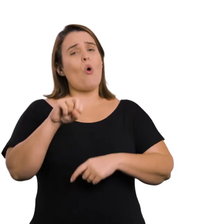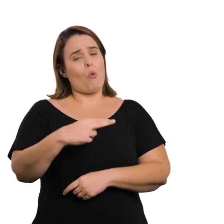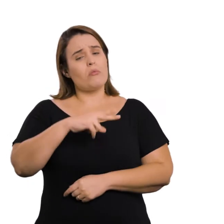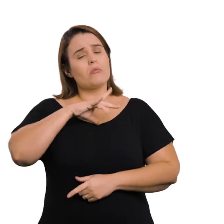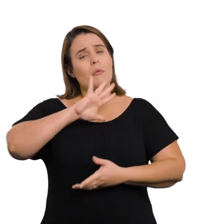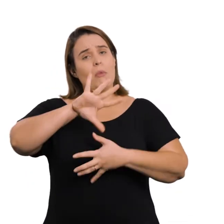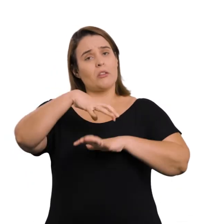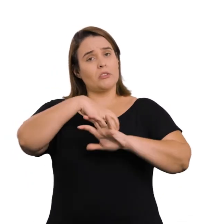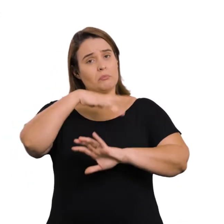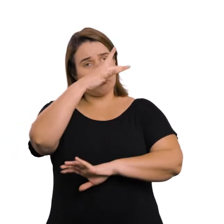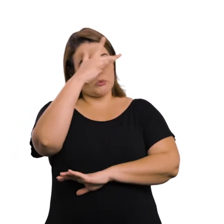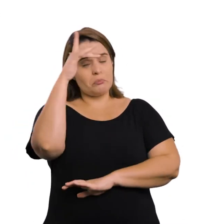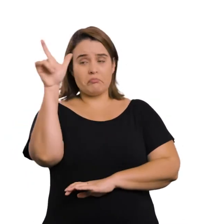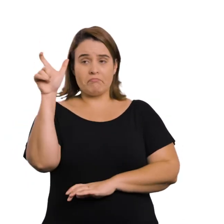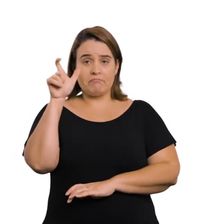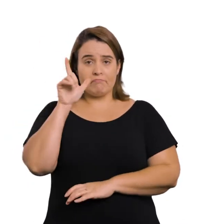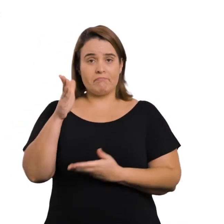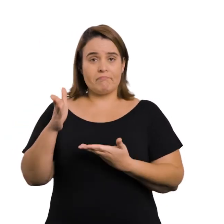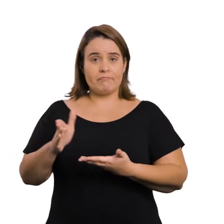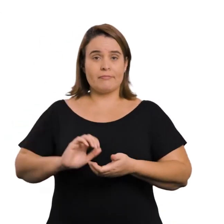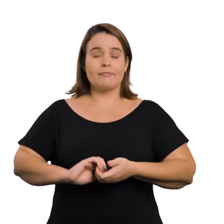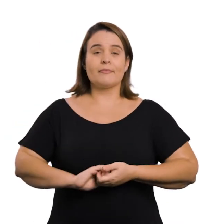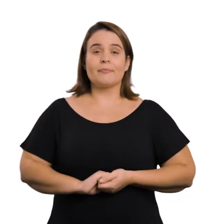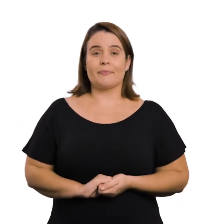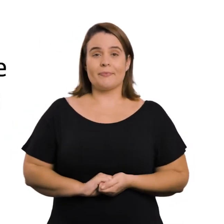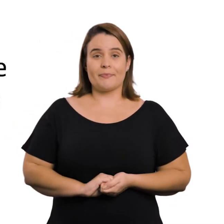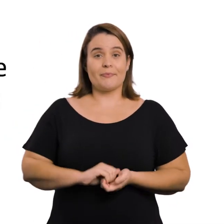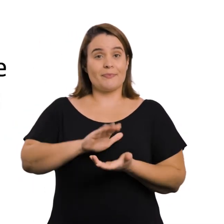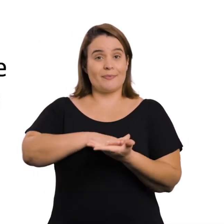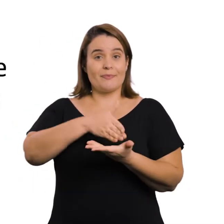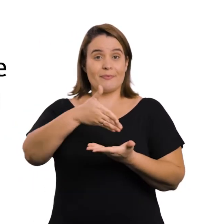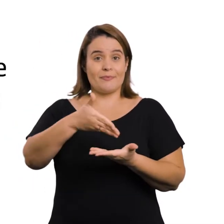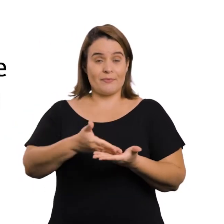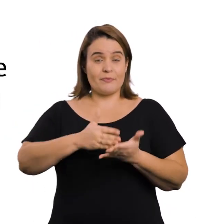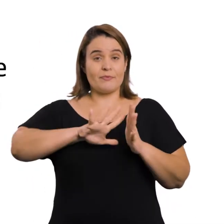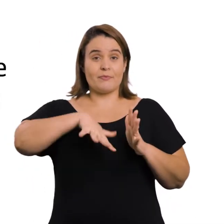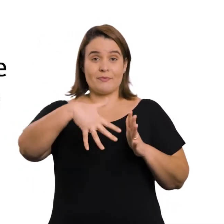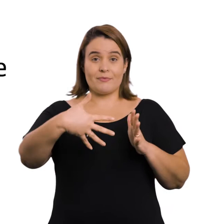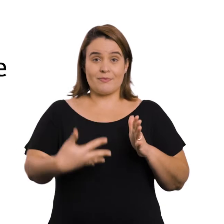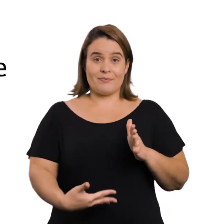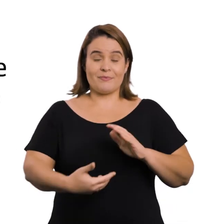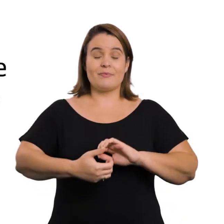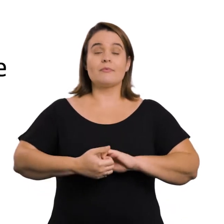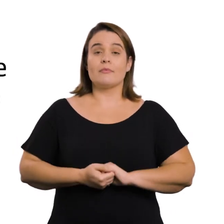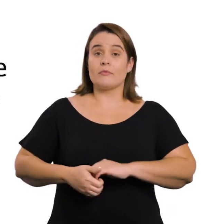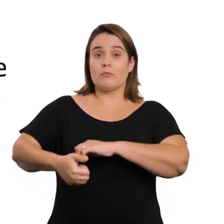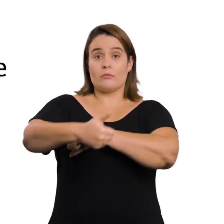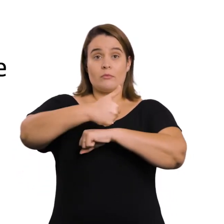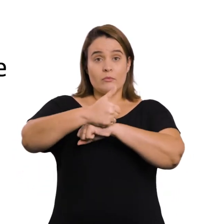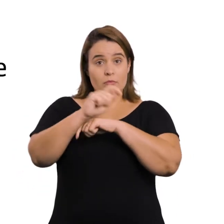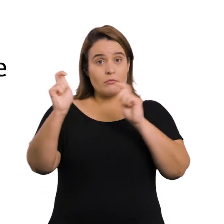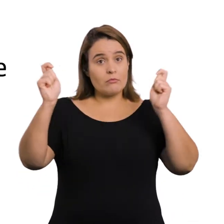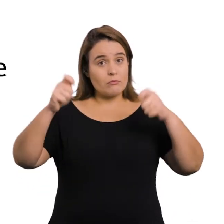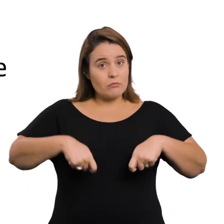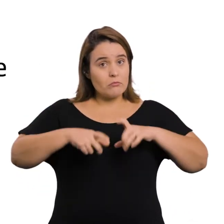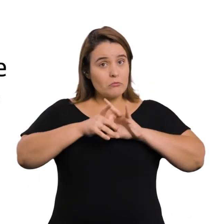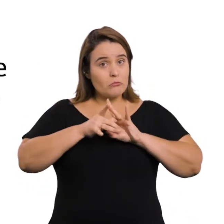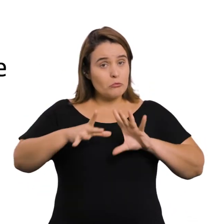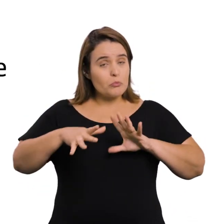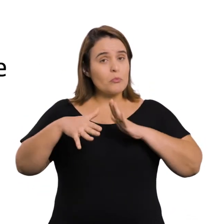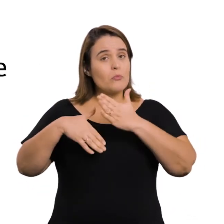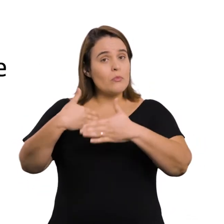personagem e despertem a empatia do telespectador Intérprete de Libras Profissional